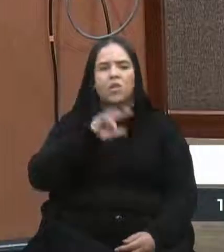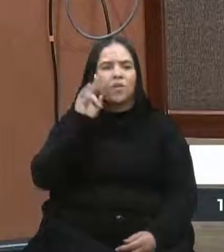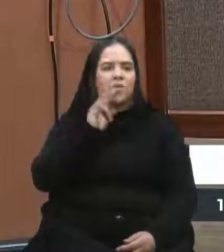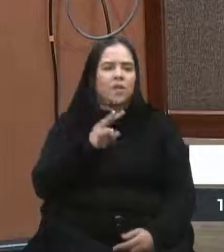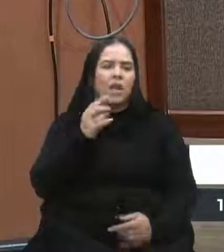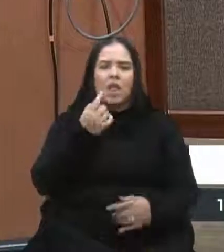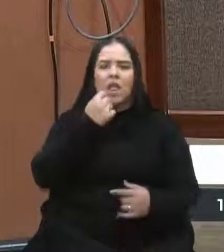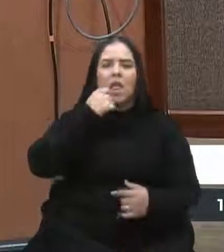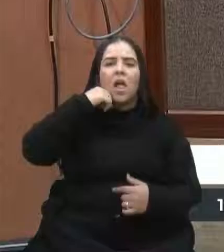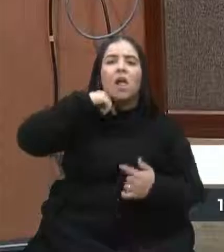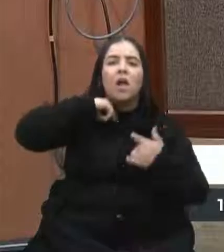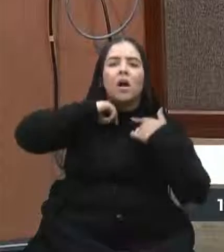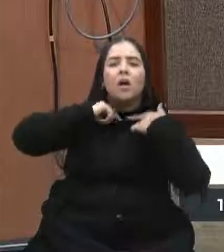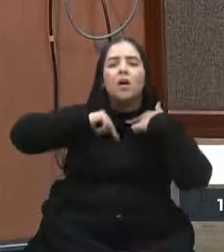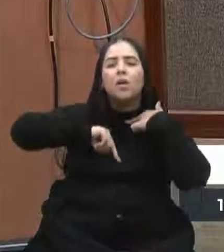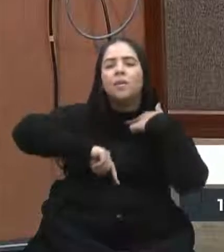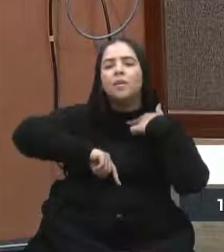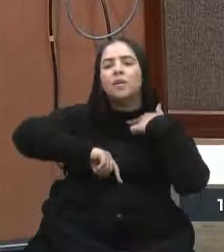colonoscopia,